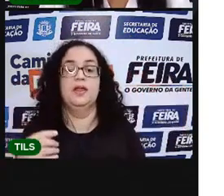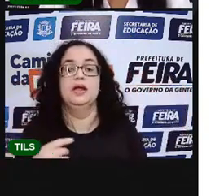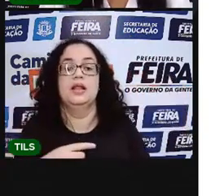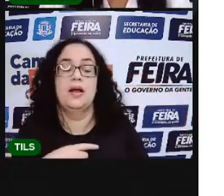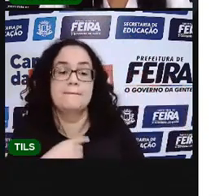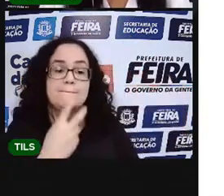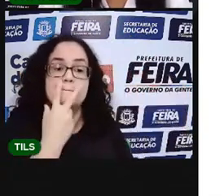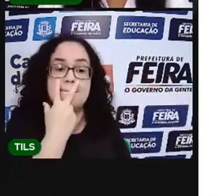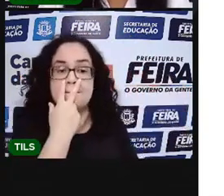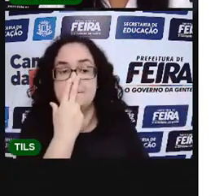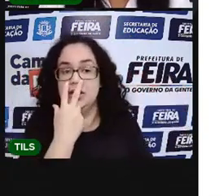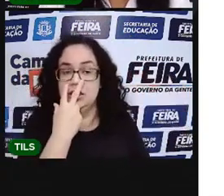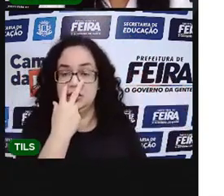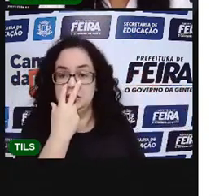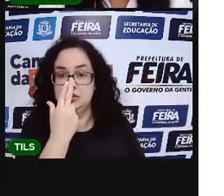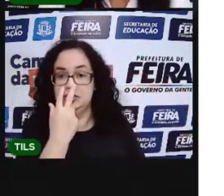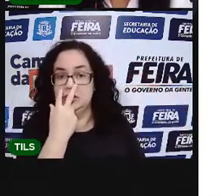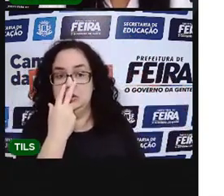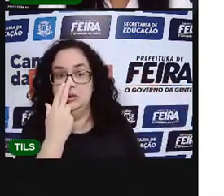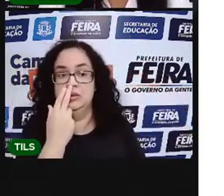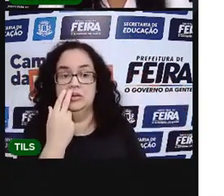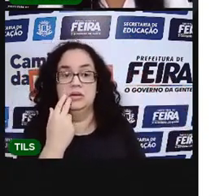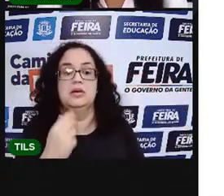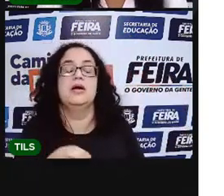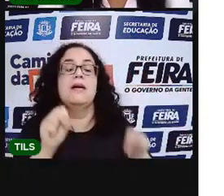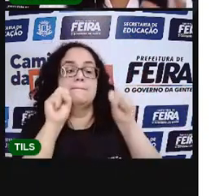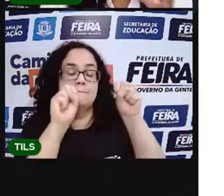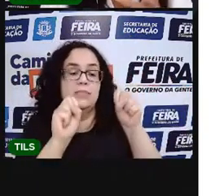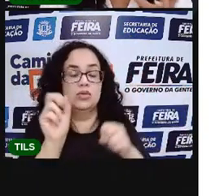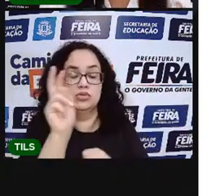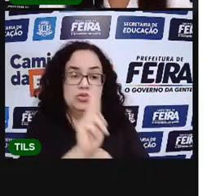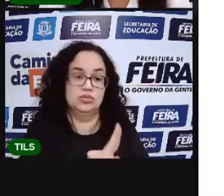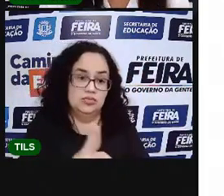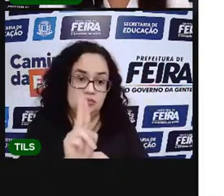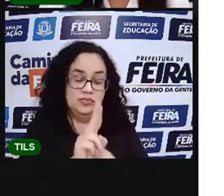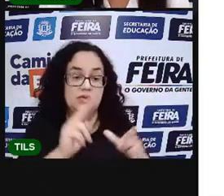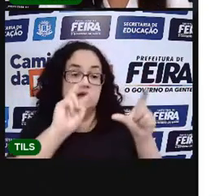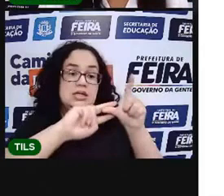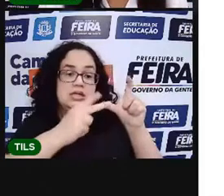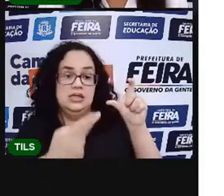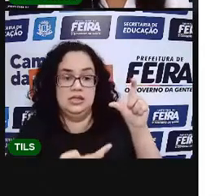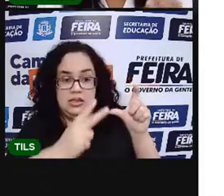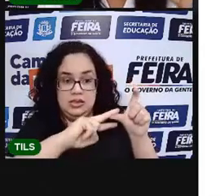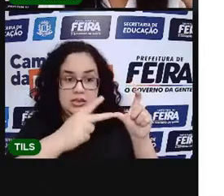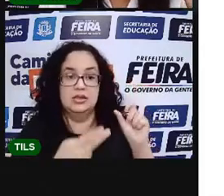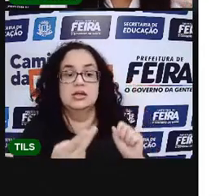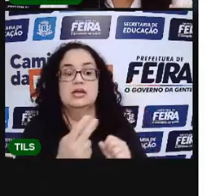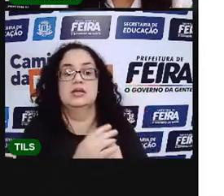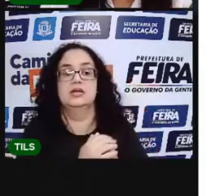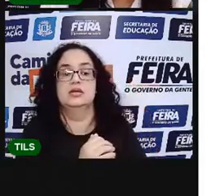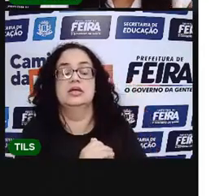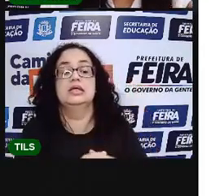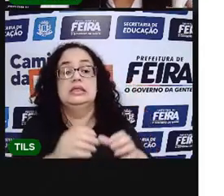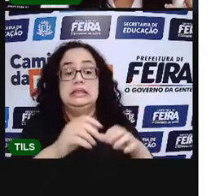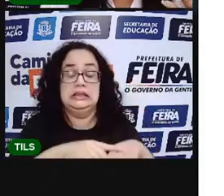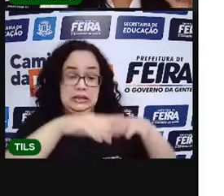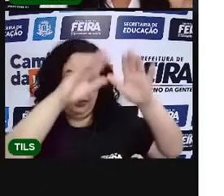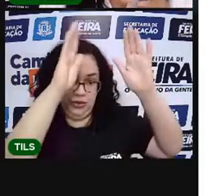parecido. Essas são algumas coisas que a gente pode usar para classificar as coisas. Frutas tamanho,